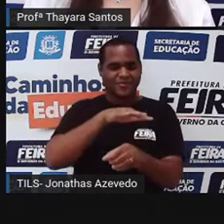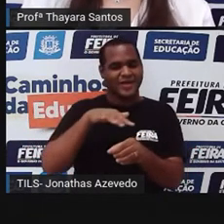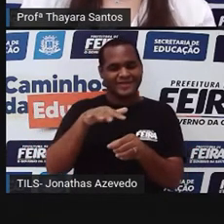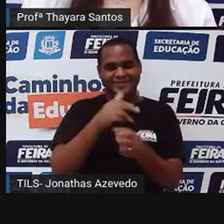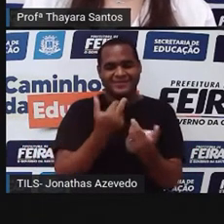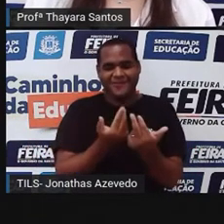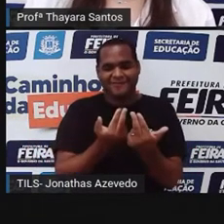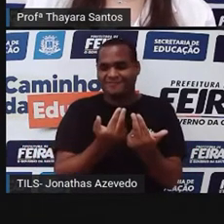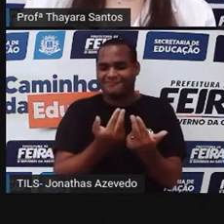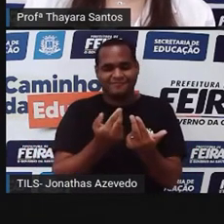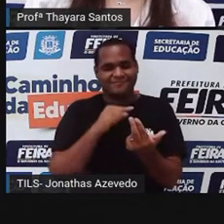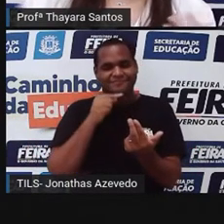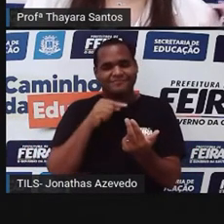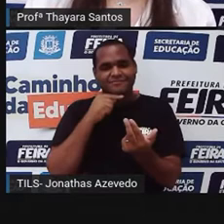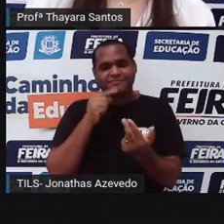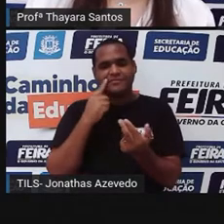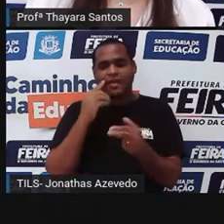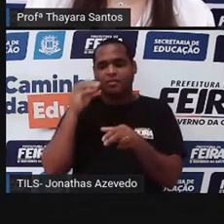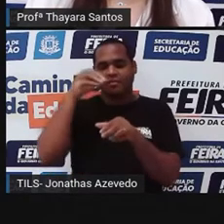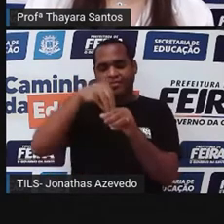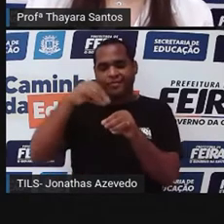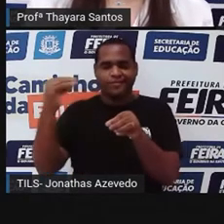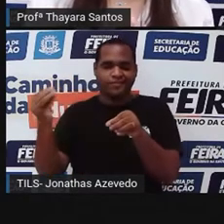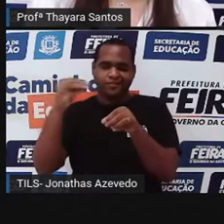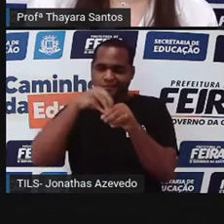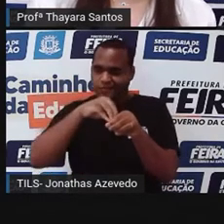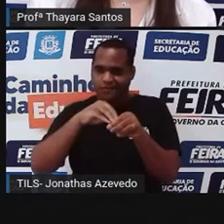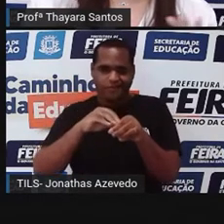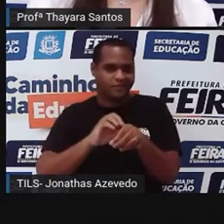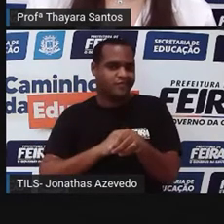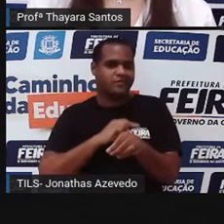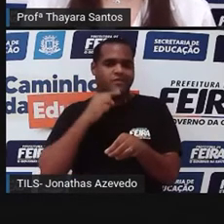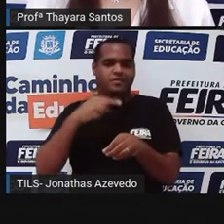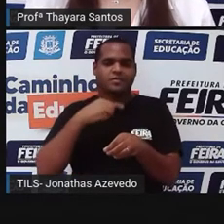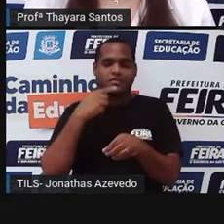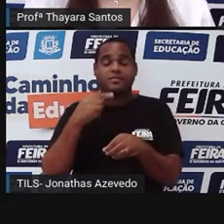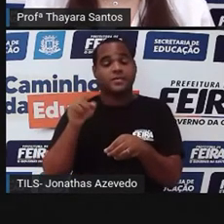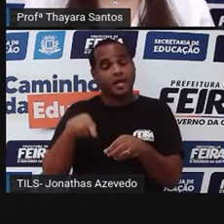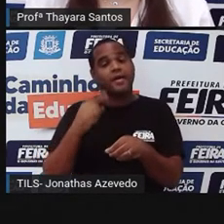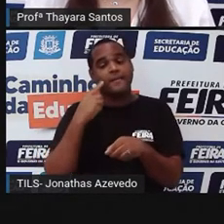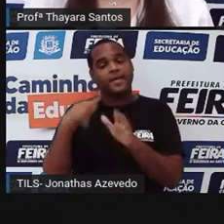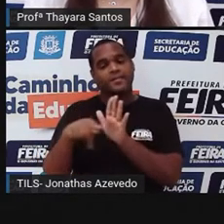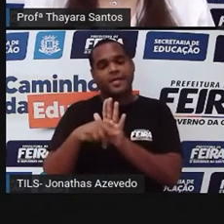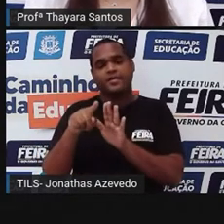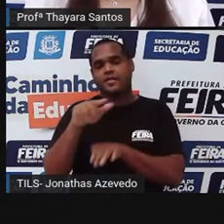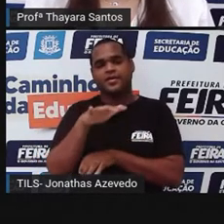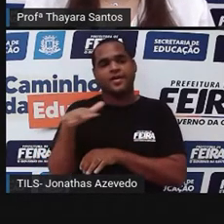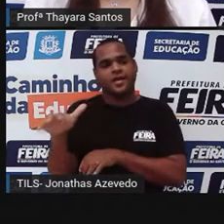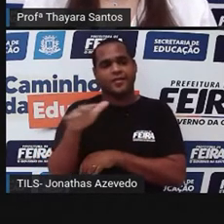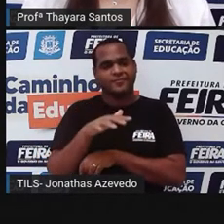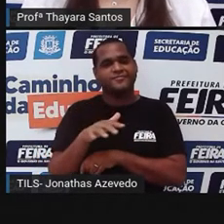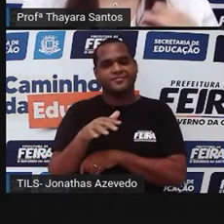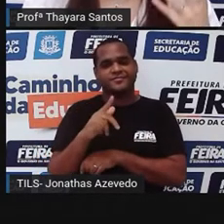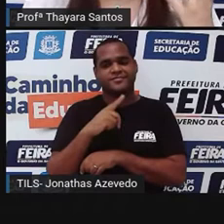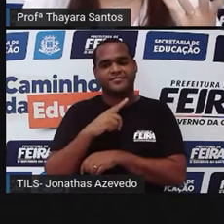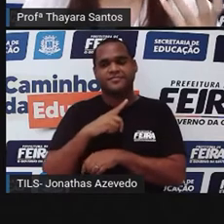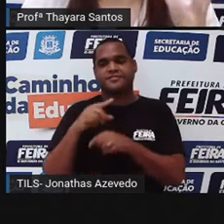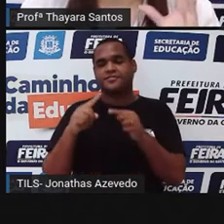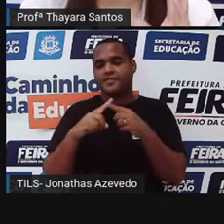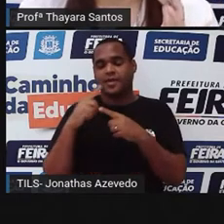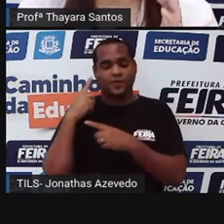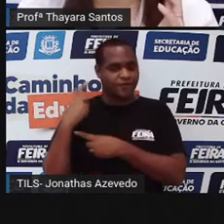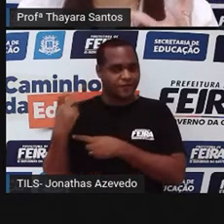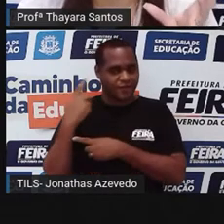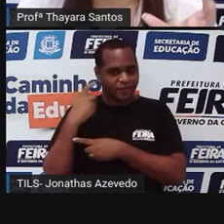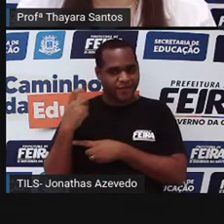tempo. Então, a impenetrabilidade, que é essa característica, também é uma propriedade geral da matéria. Então, o volume,